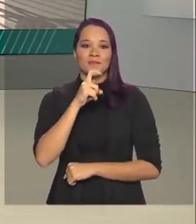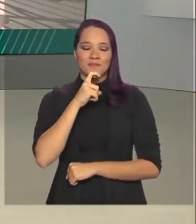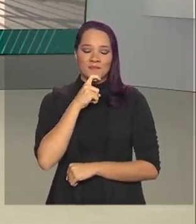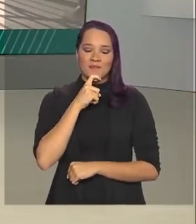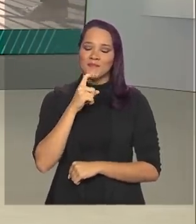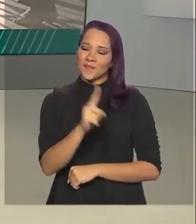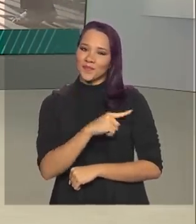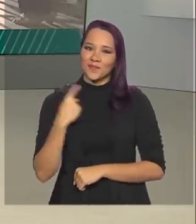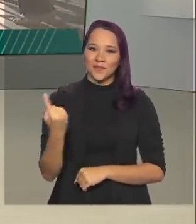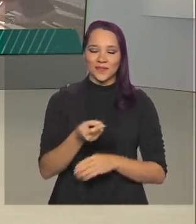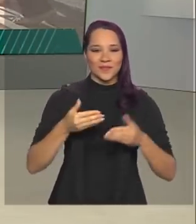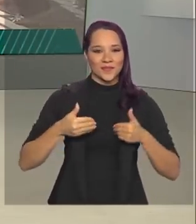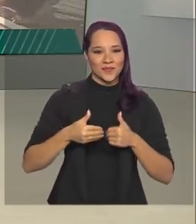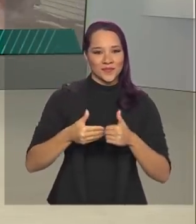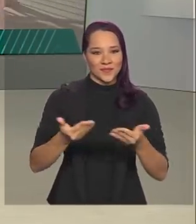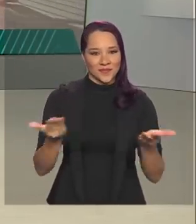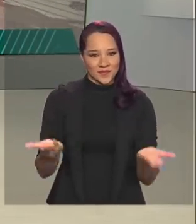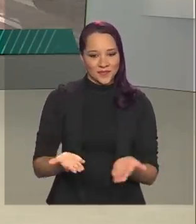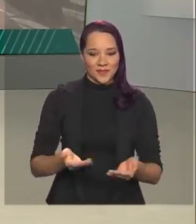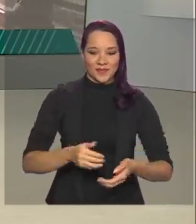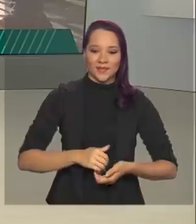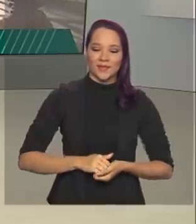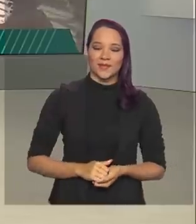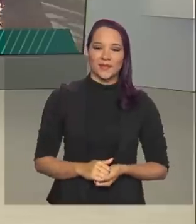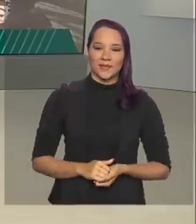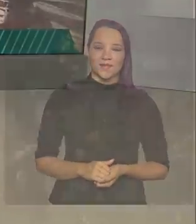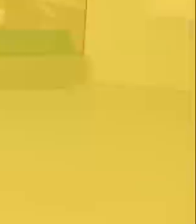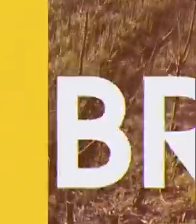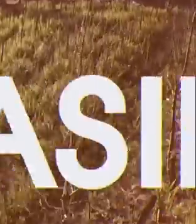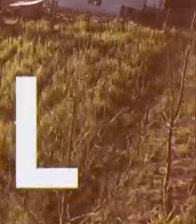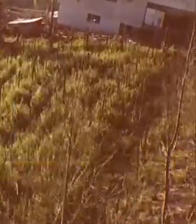2020. O Brasil em Dia começa agora.